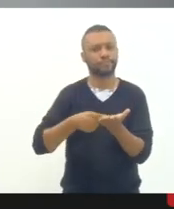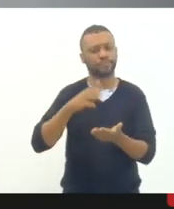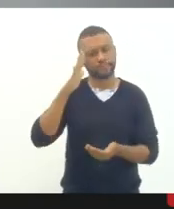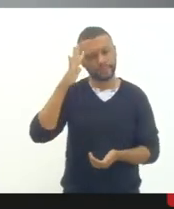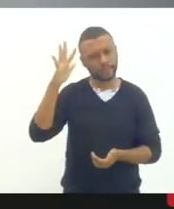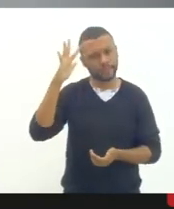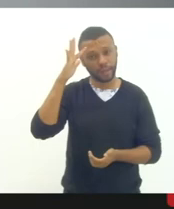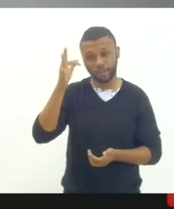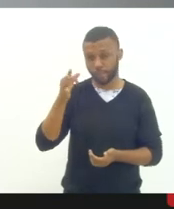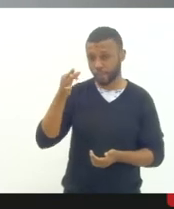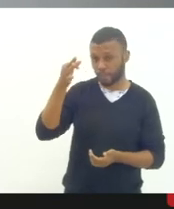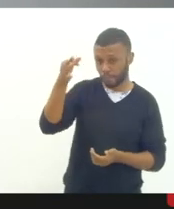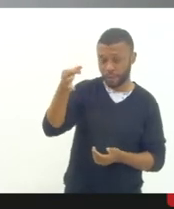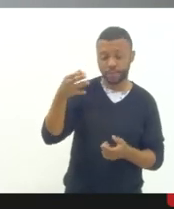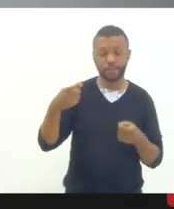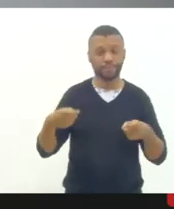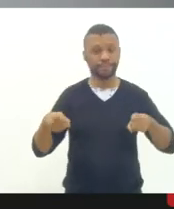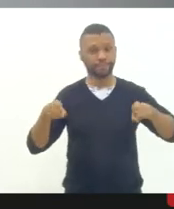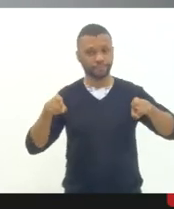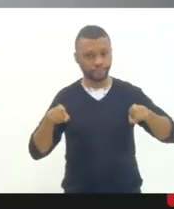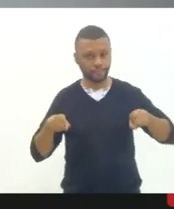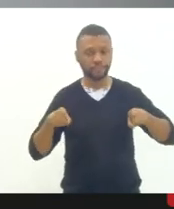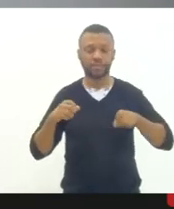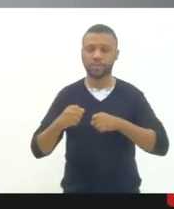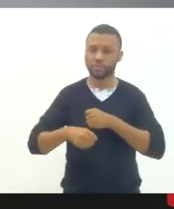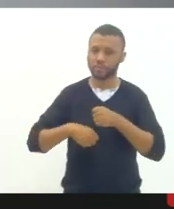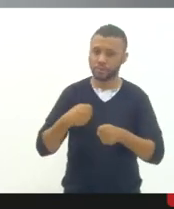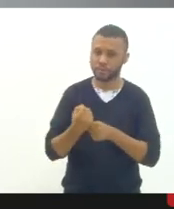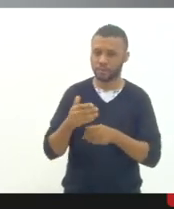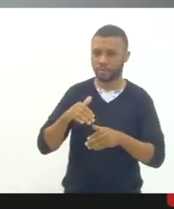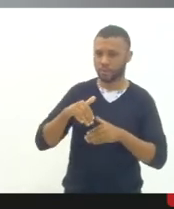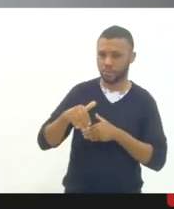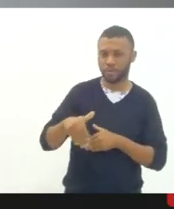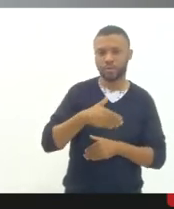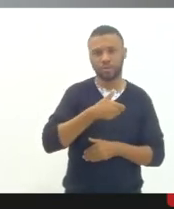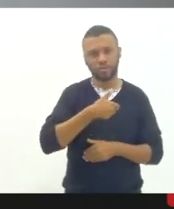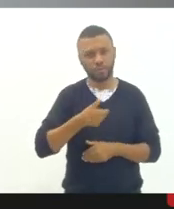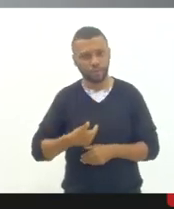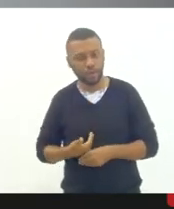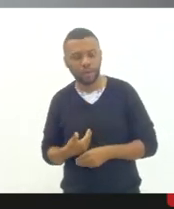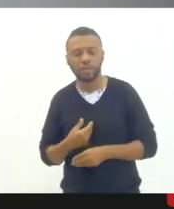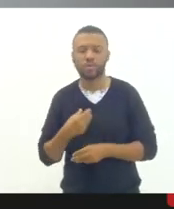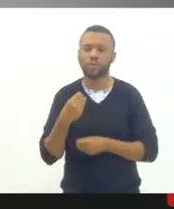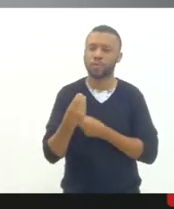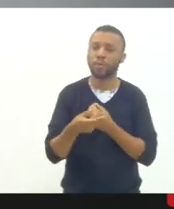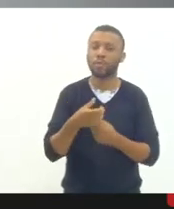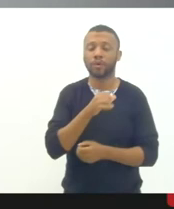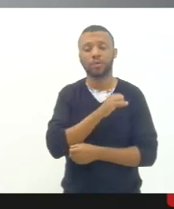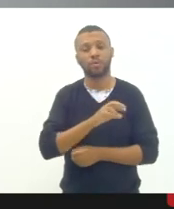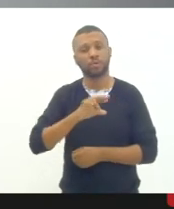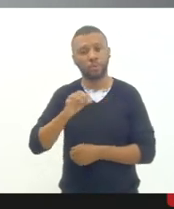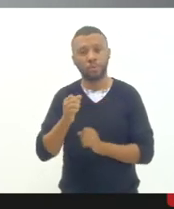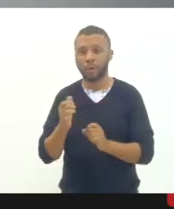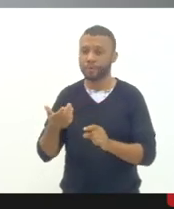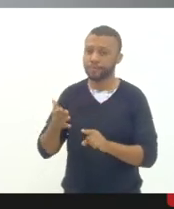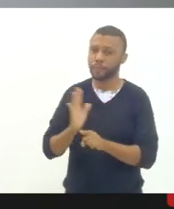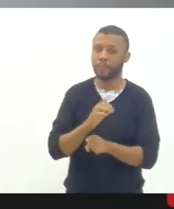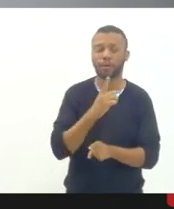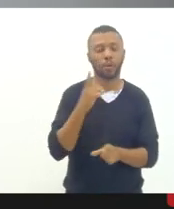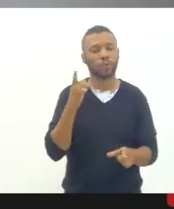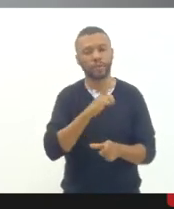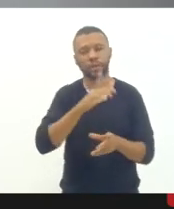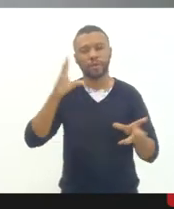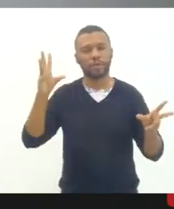a próxima legislatura e para os próximos anos de governo como o Rio de Janeiro pode dar sua contribuição para que a gente finalmente